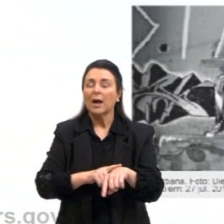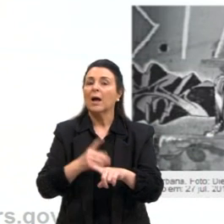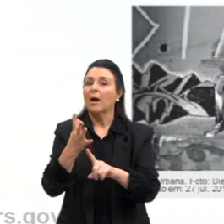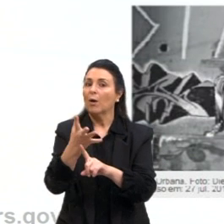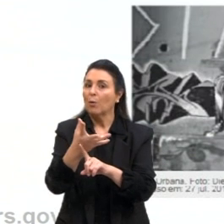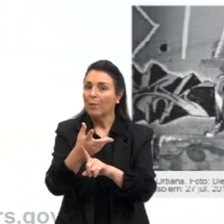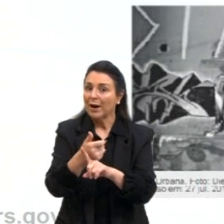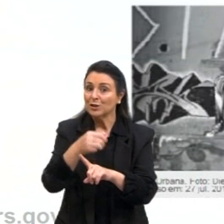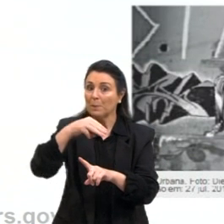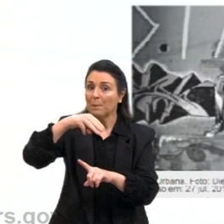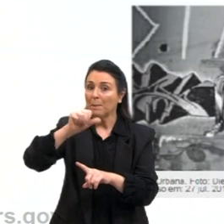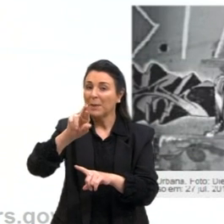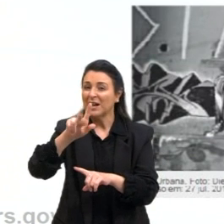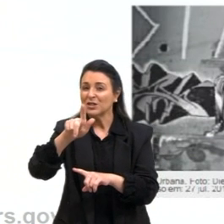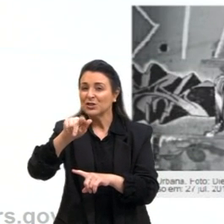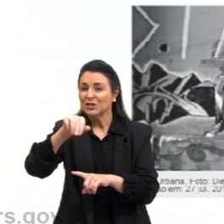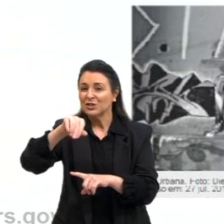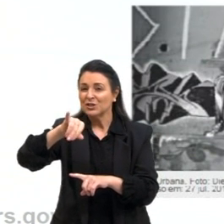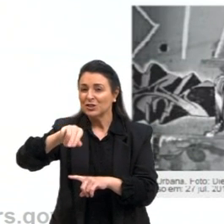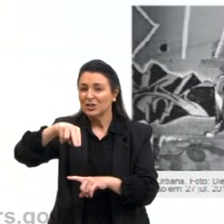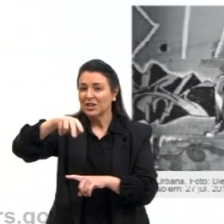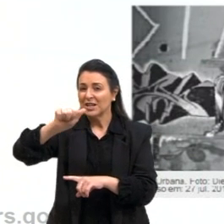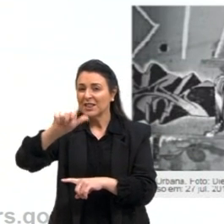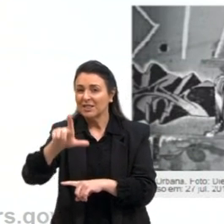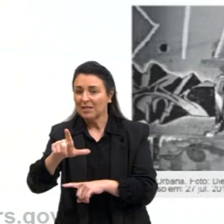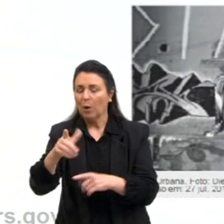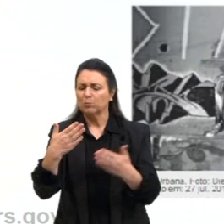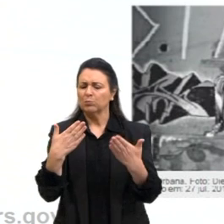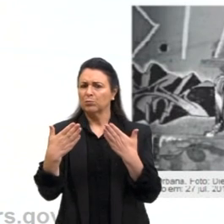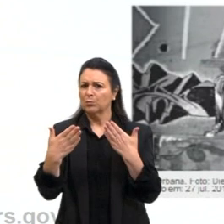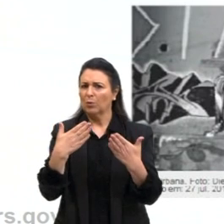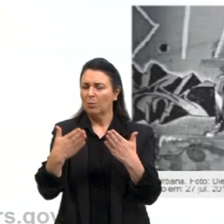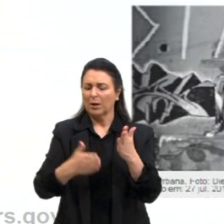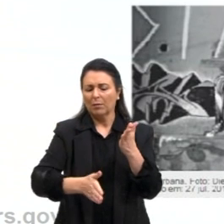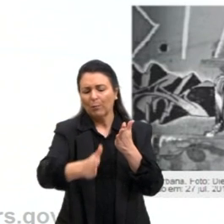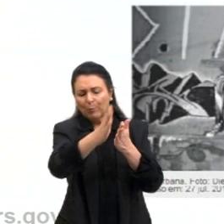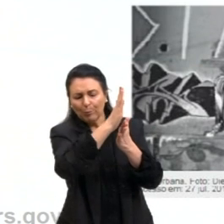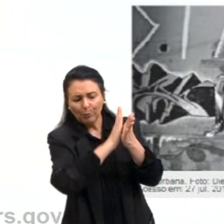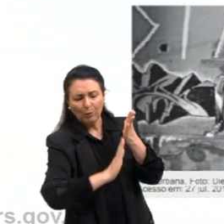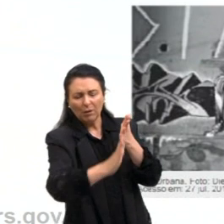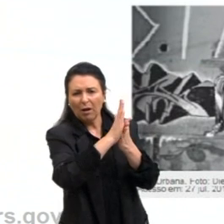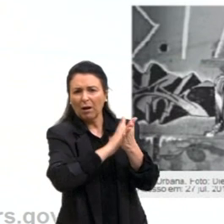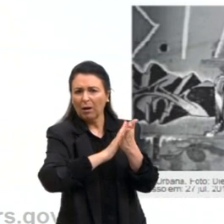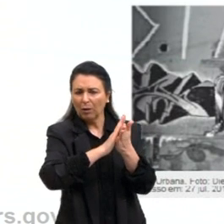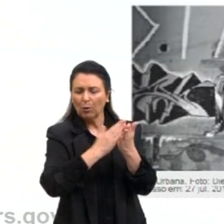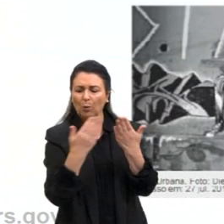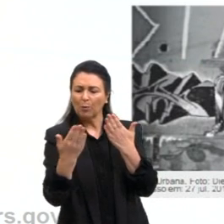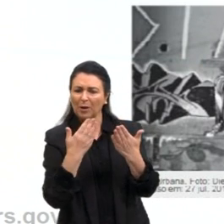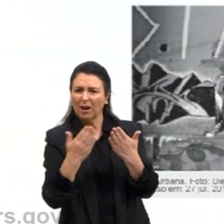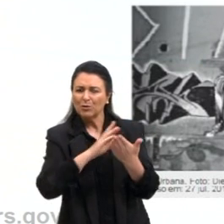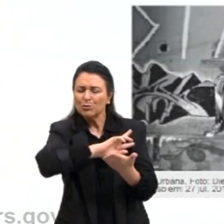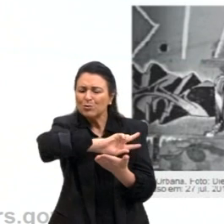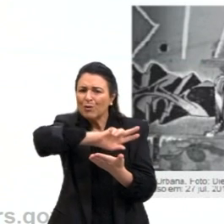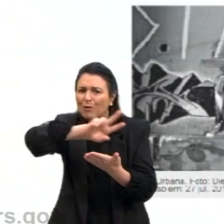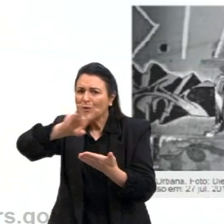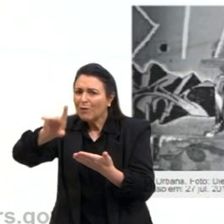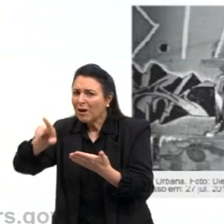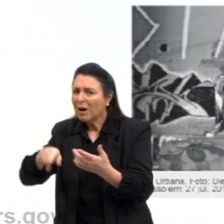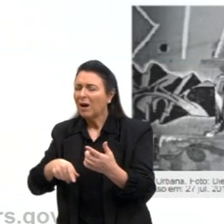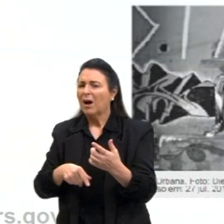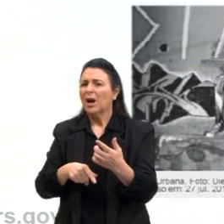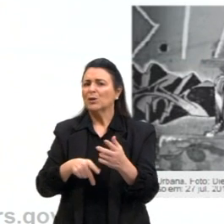marginal, tem sido comparado às pinturas murais de várias épocas e às escritas pré